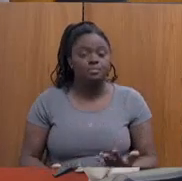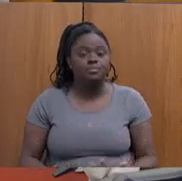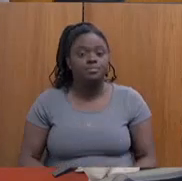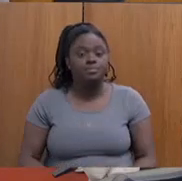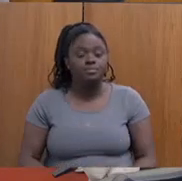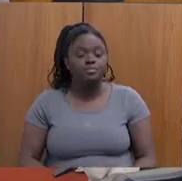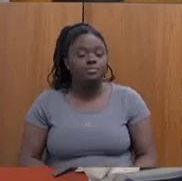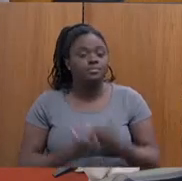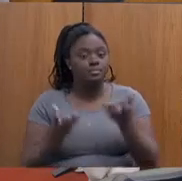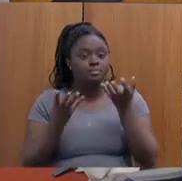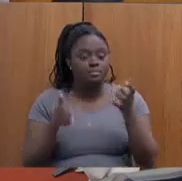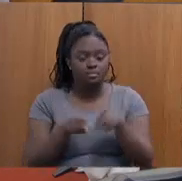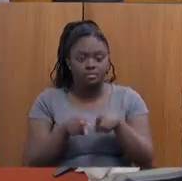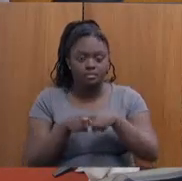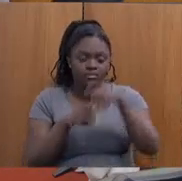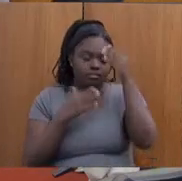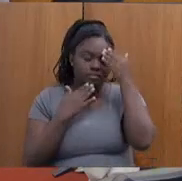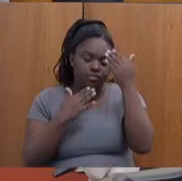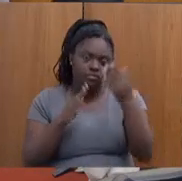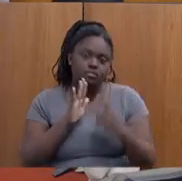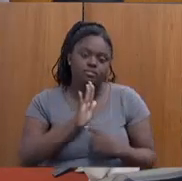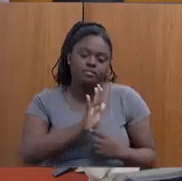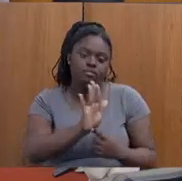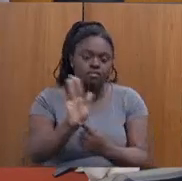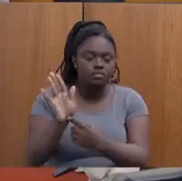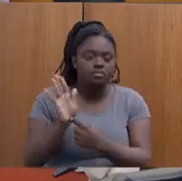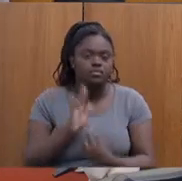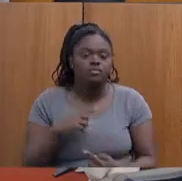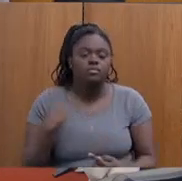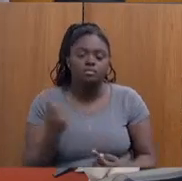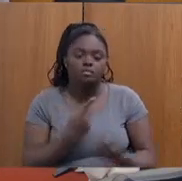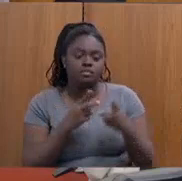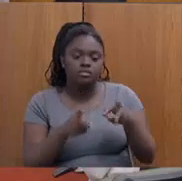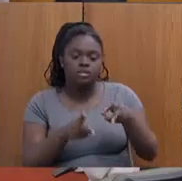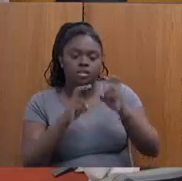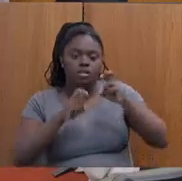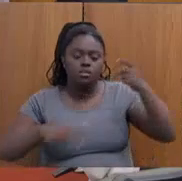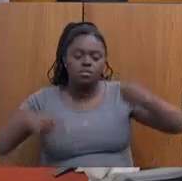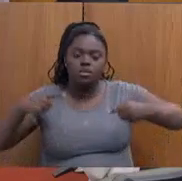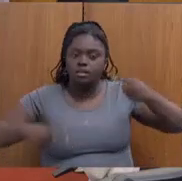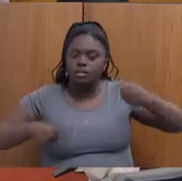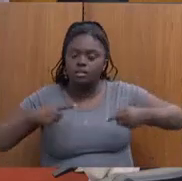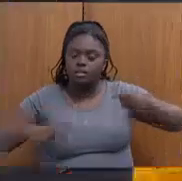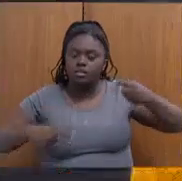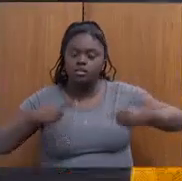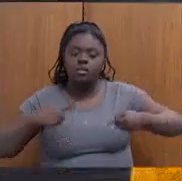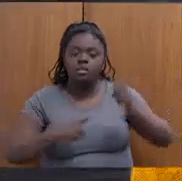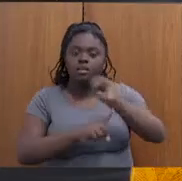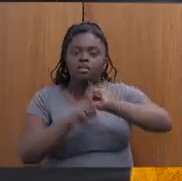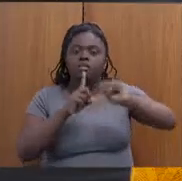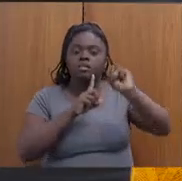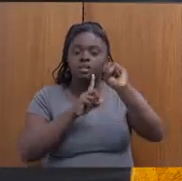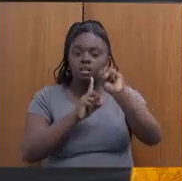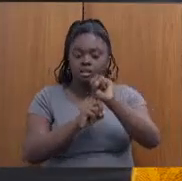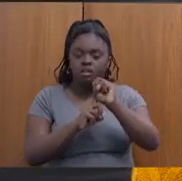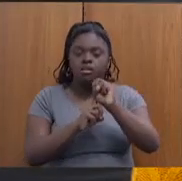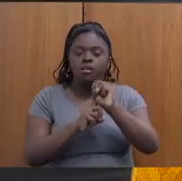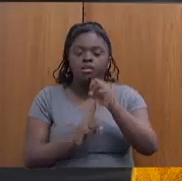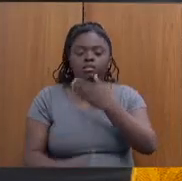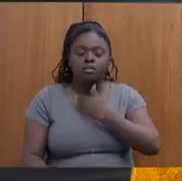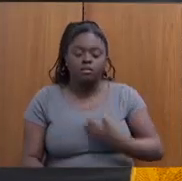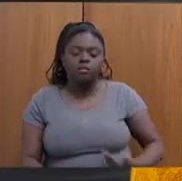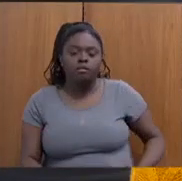queria também agradecer pela apresentação. A gente vê que a política social do governo do Estado